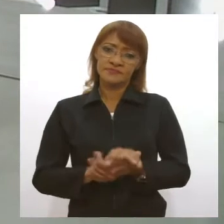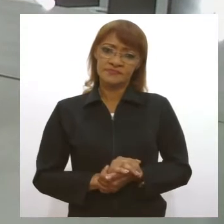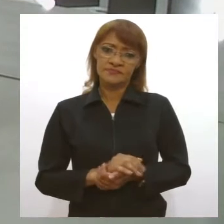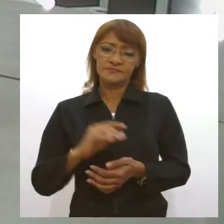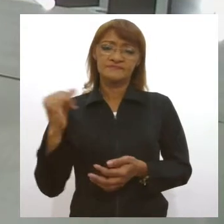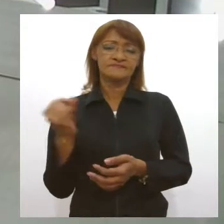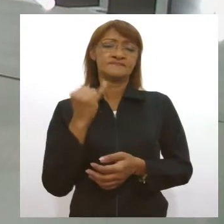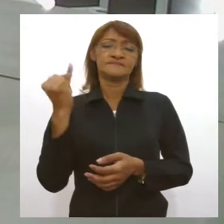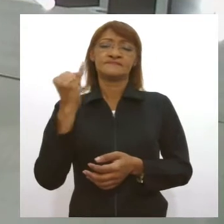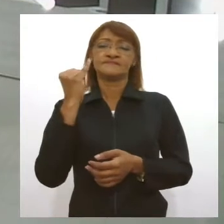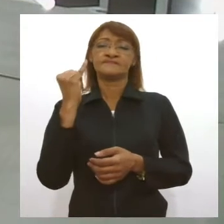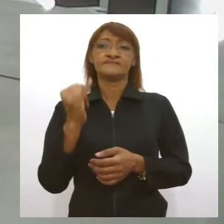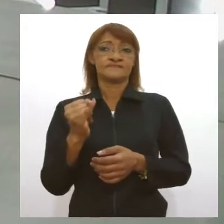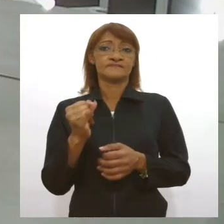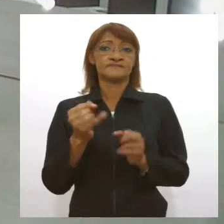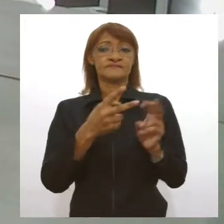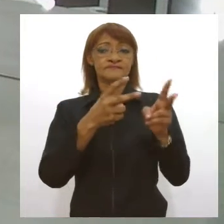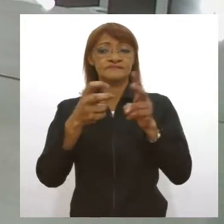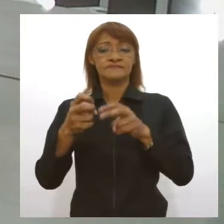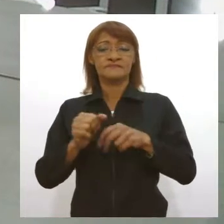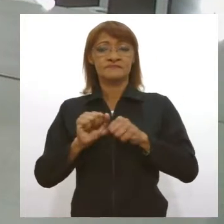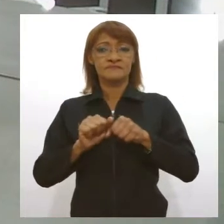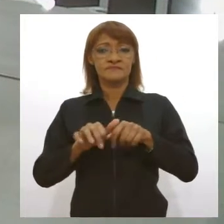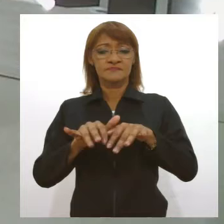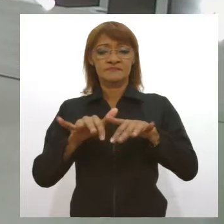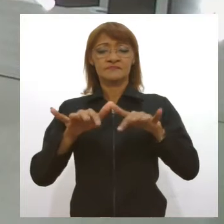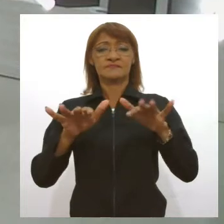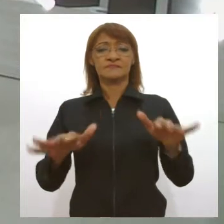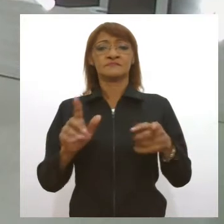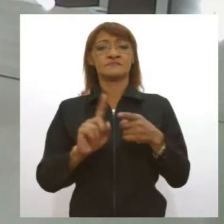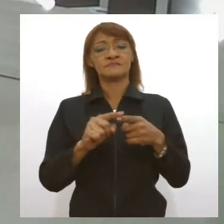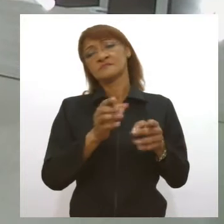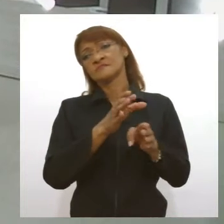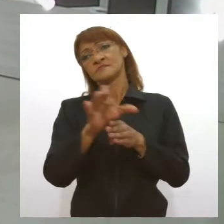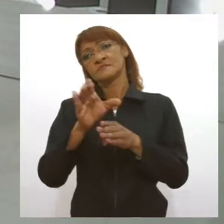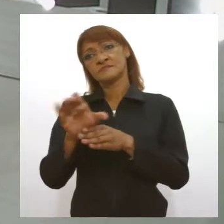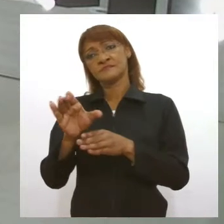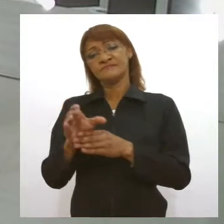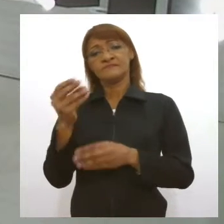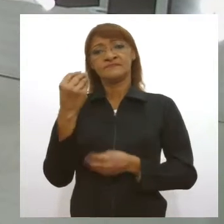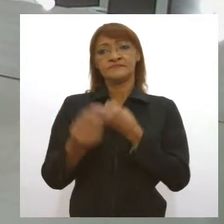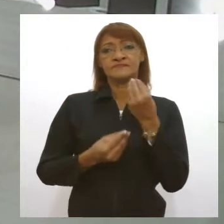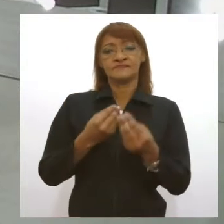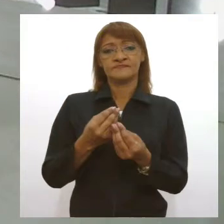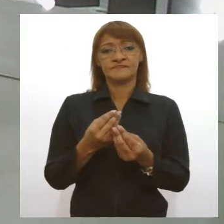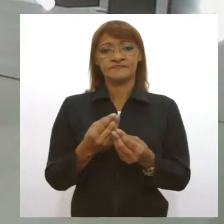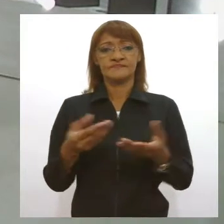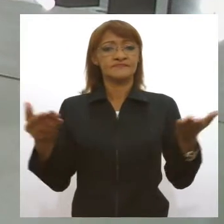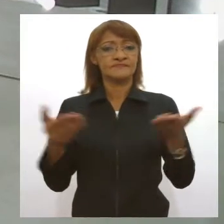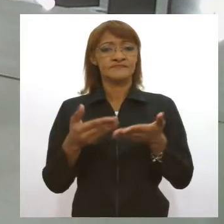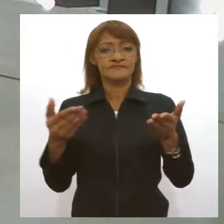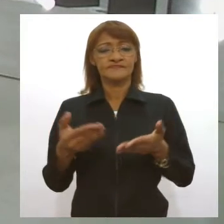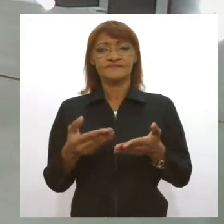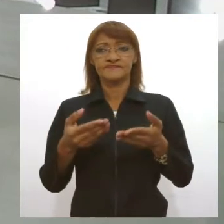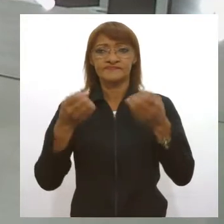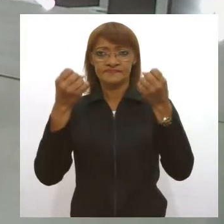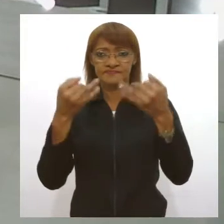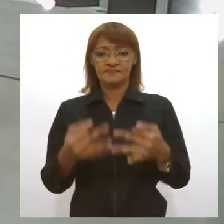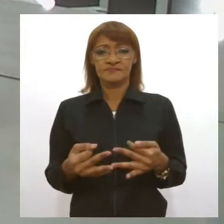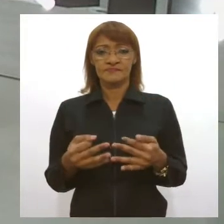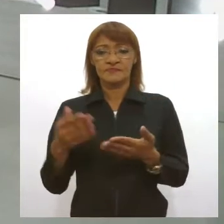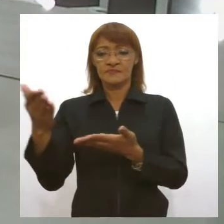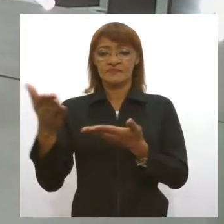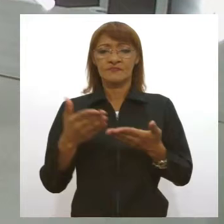para a compreensão da pandemia, bem como para orientar as medidas de controle da doença. E para falar sobre o assunto, recebemos agora